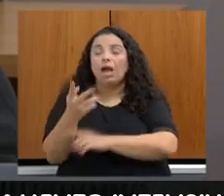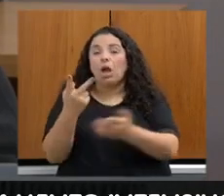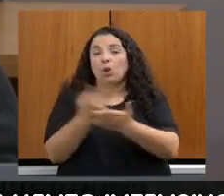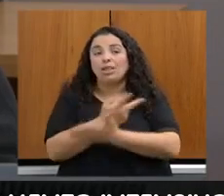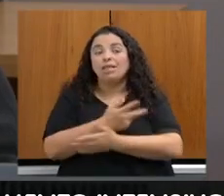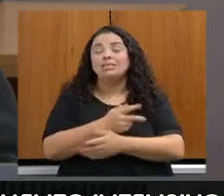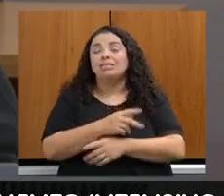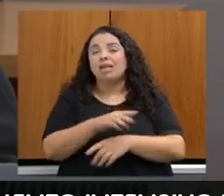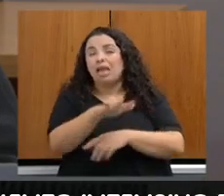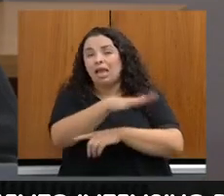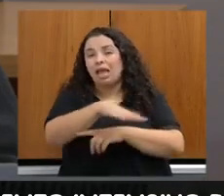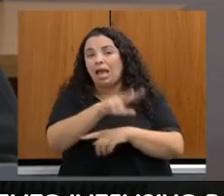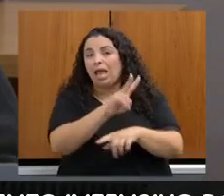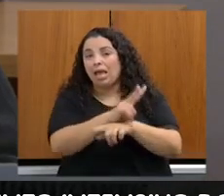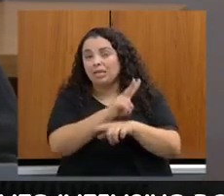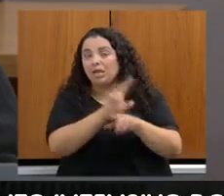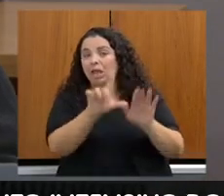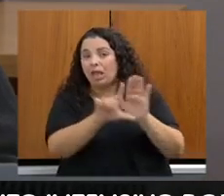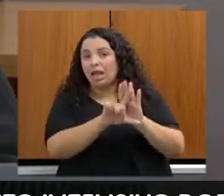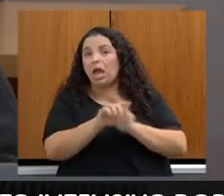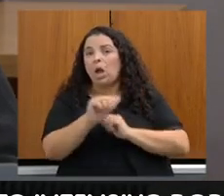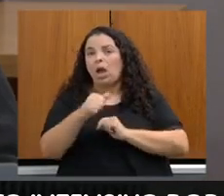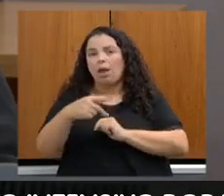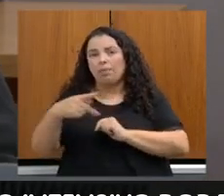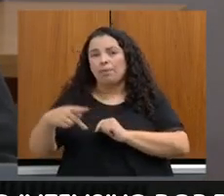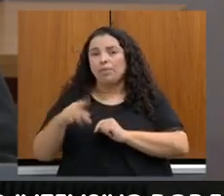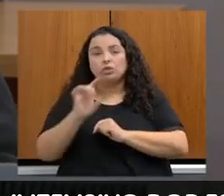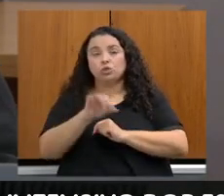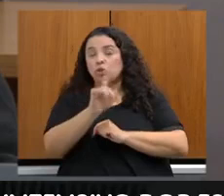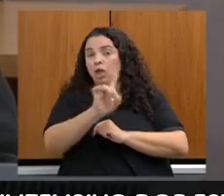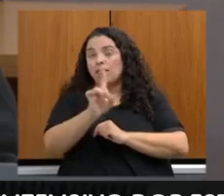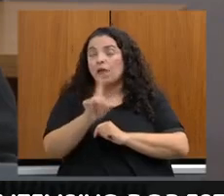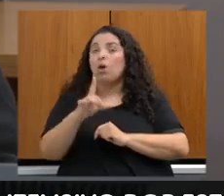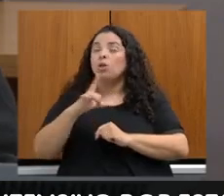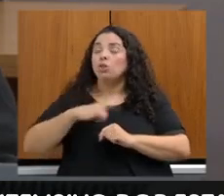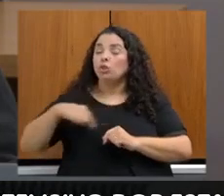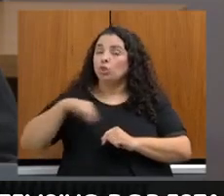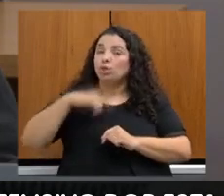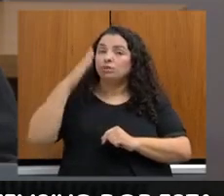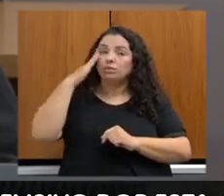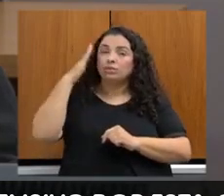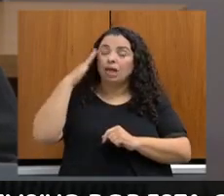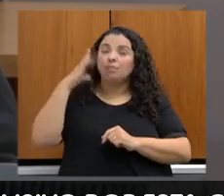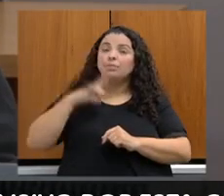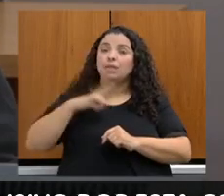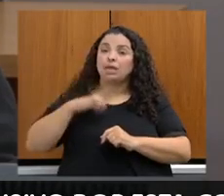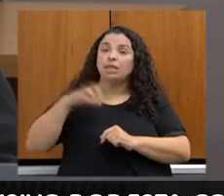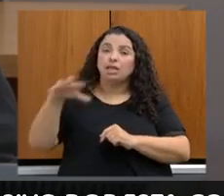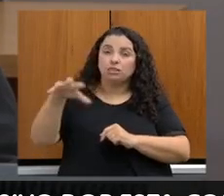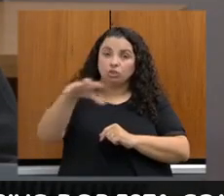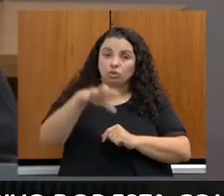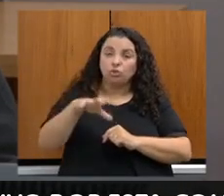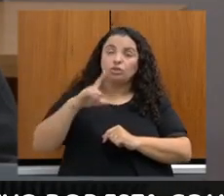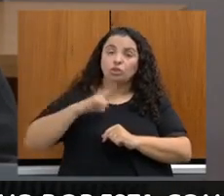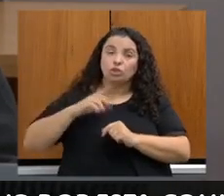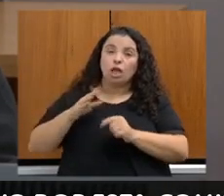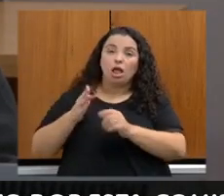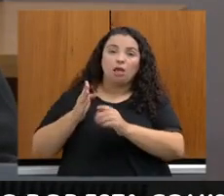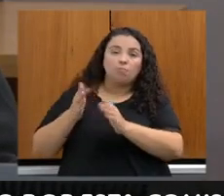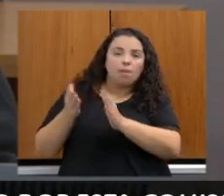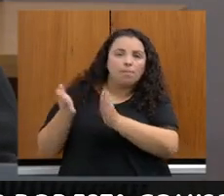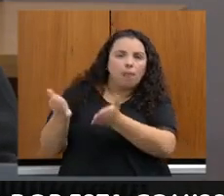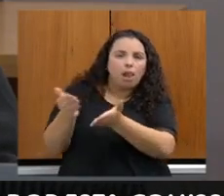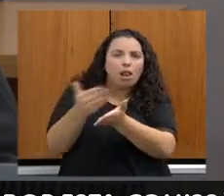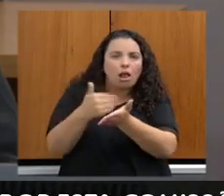em APPs. a gente sabe, e principalmente na região apontada nos levantamentos como áreas que